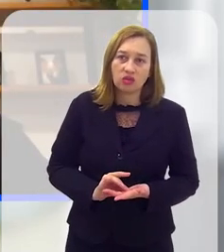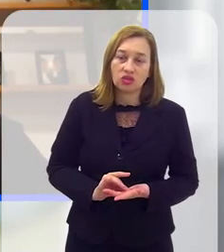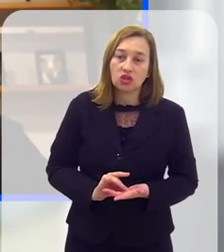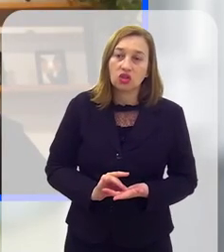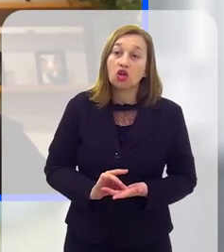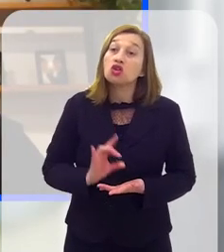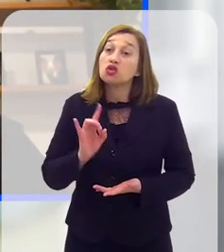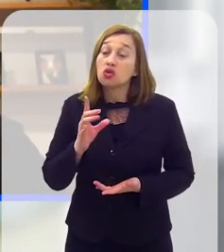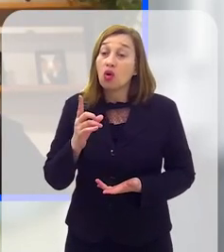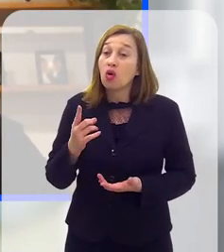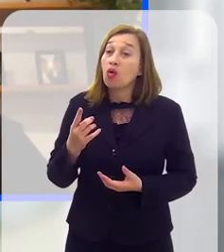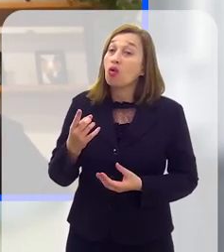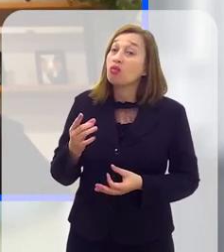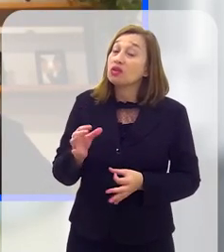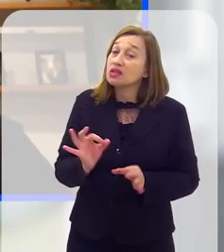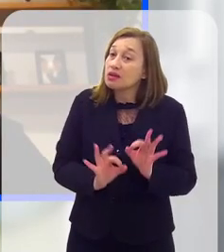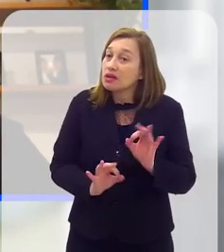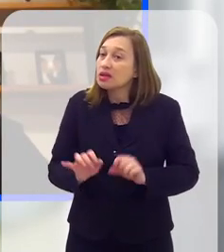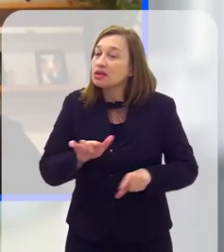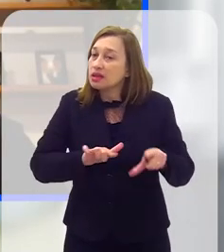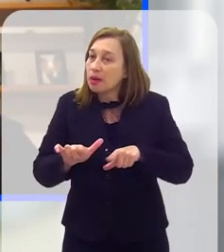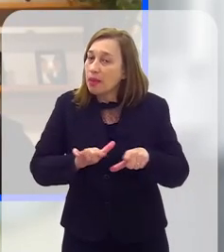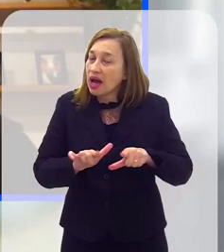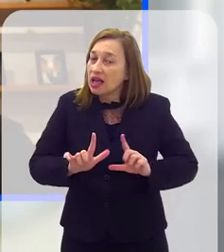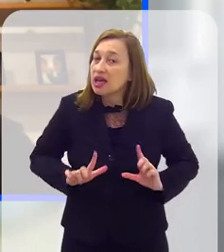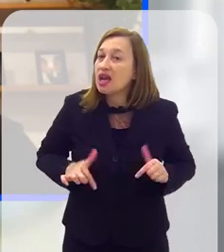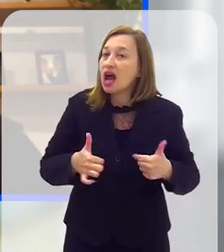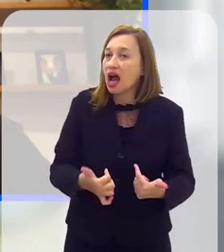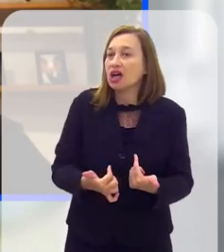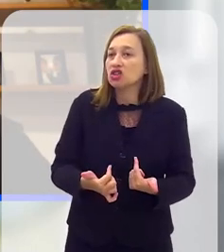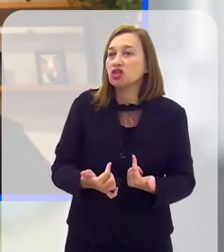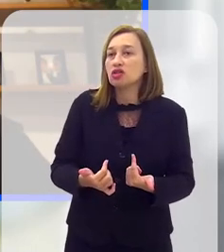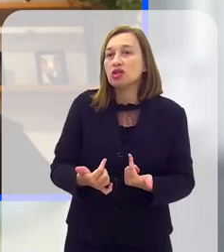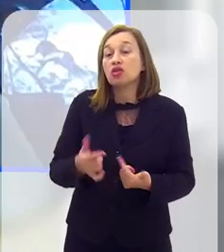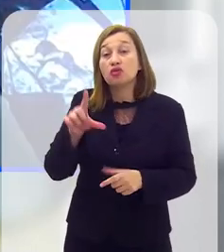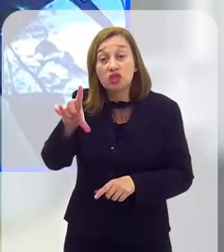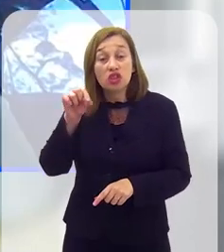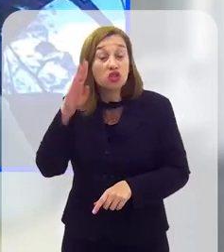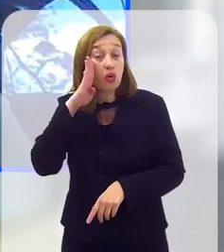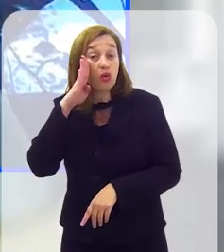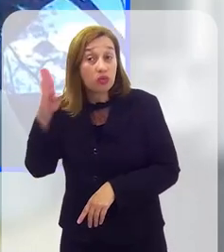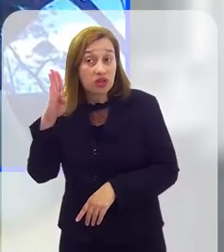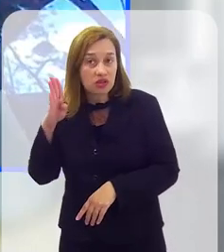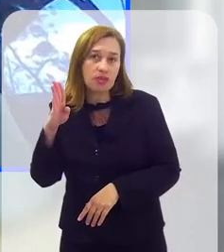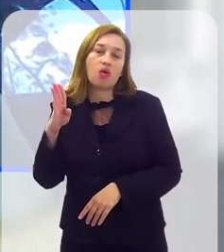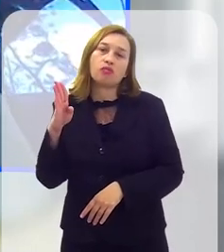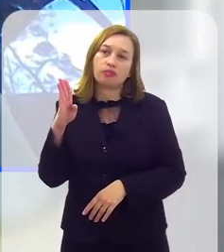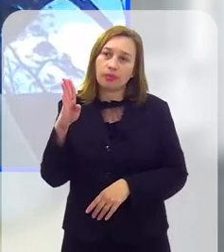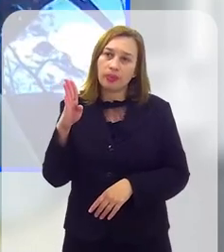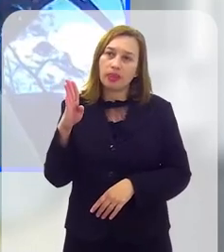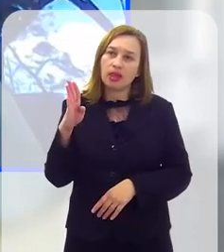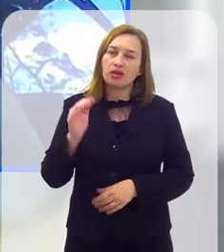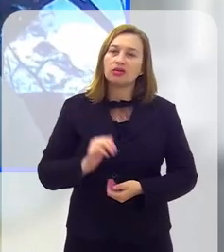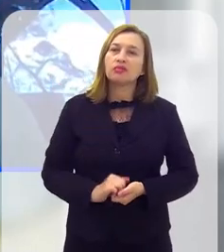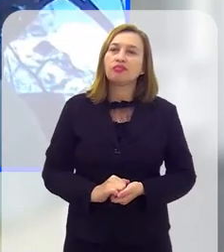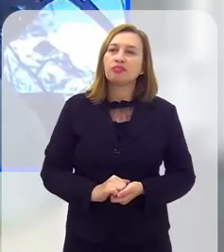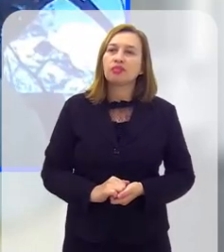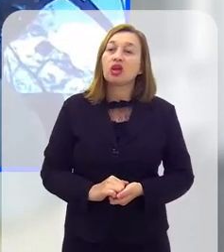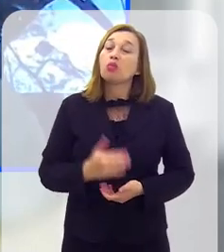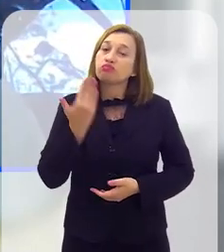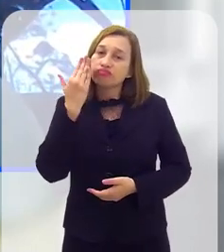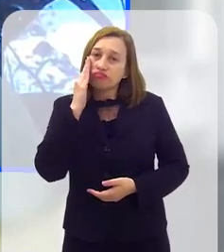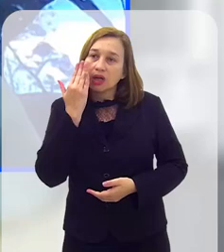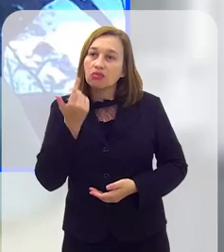e isso não é real. É só a forma como você reorganiza a situação e o que é prioridade. Essa